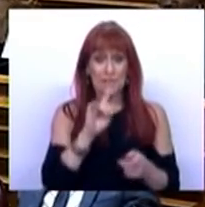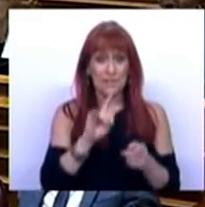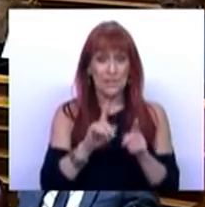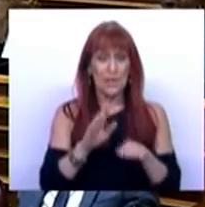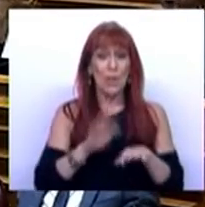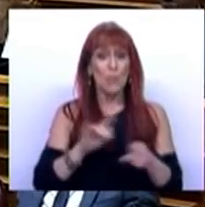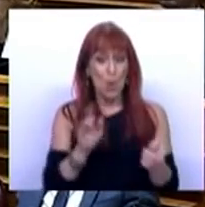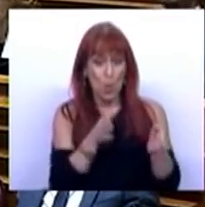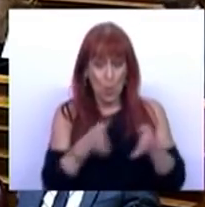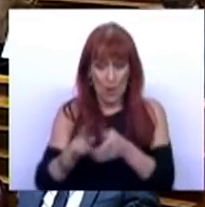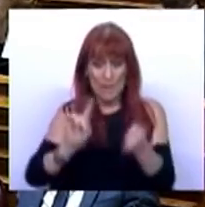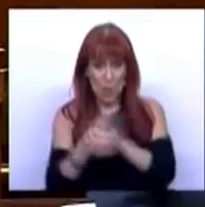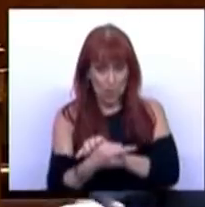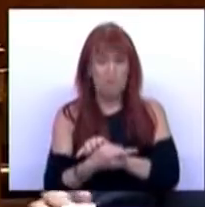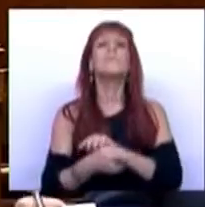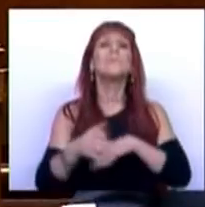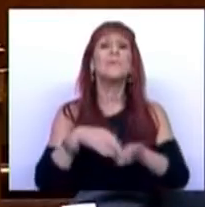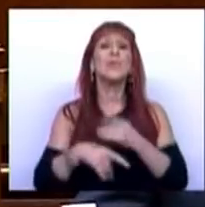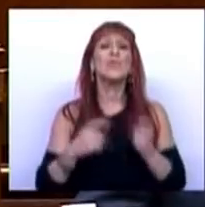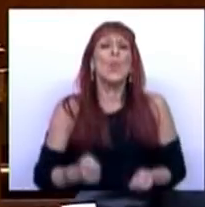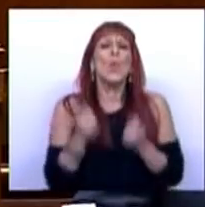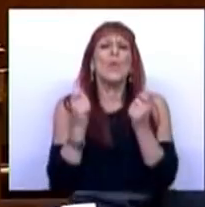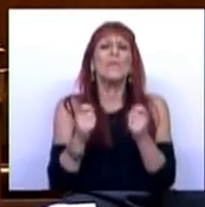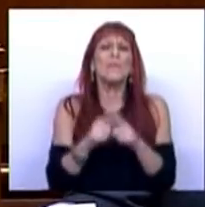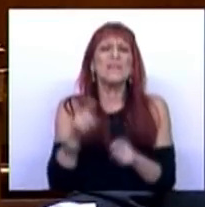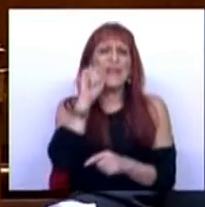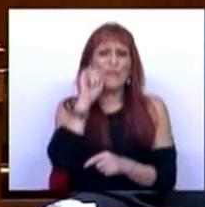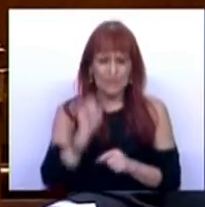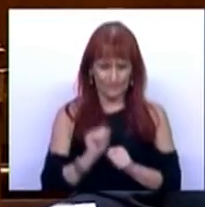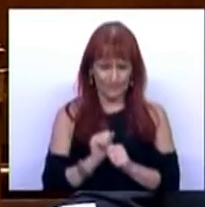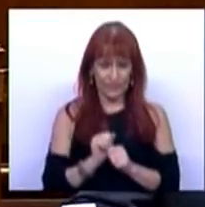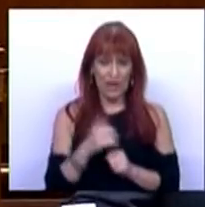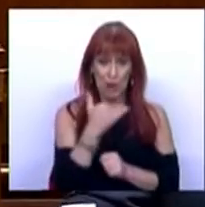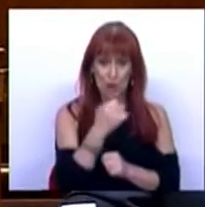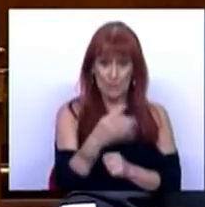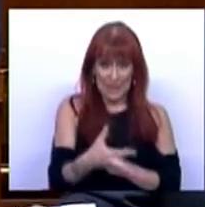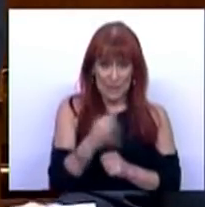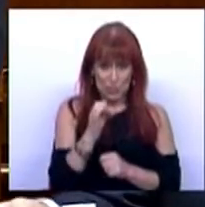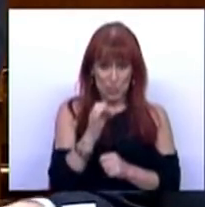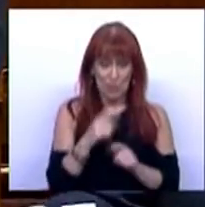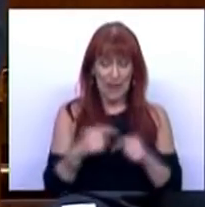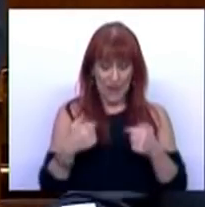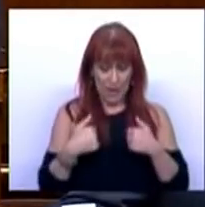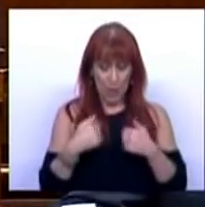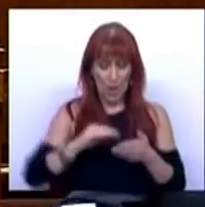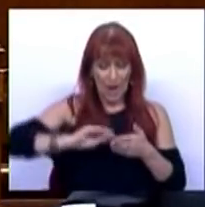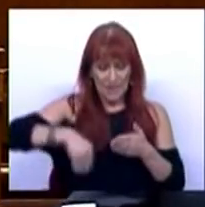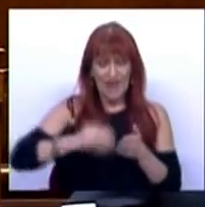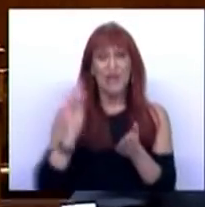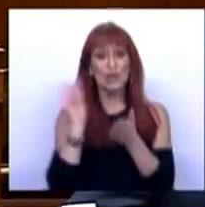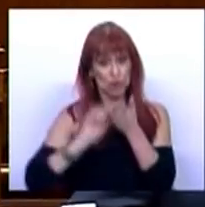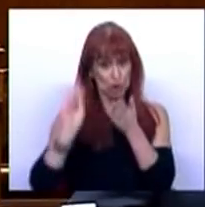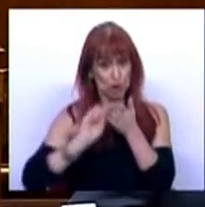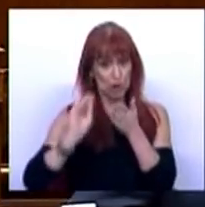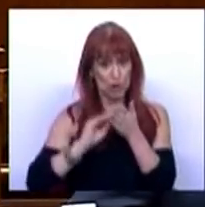Percurso inverso tem feito o investimento em defesa. Em 2018, eu assinei por escrito